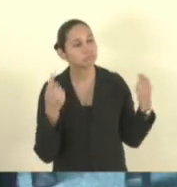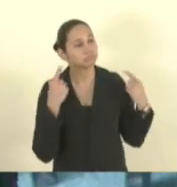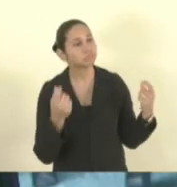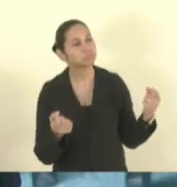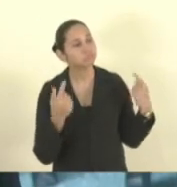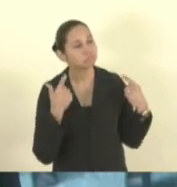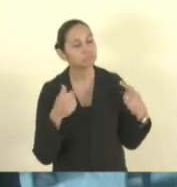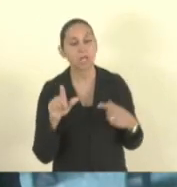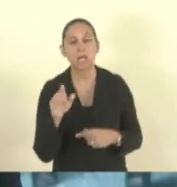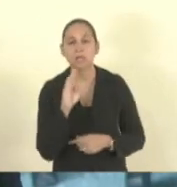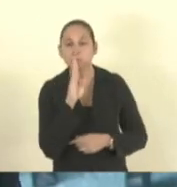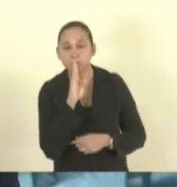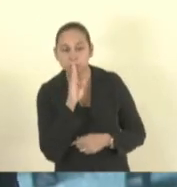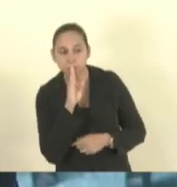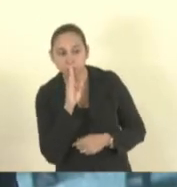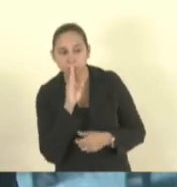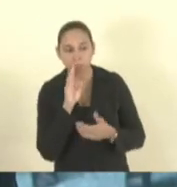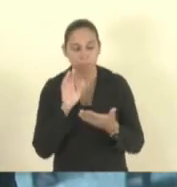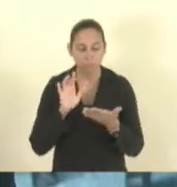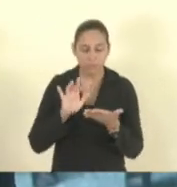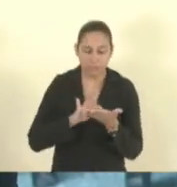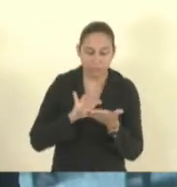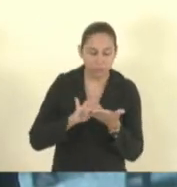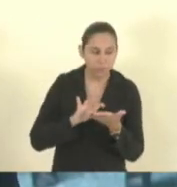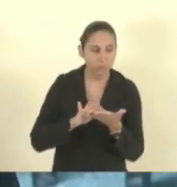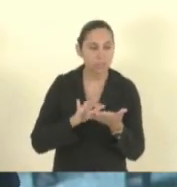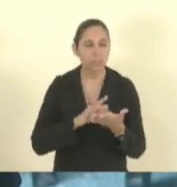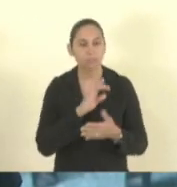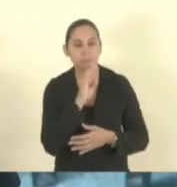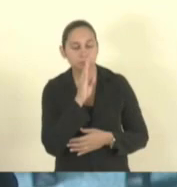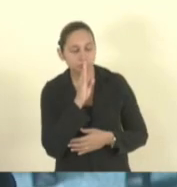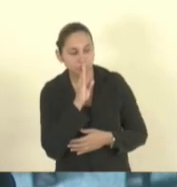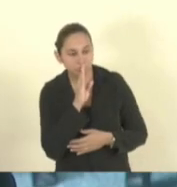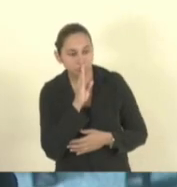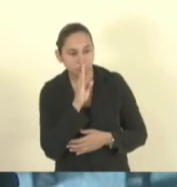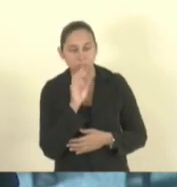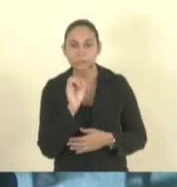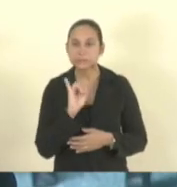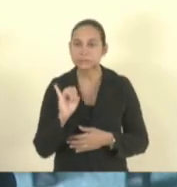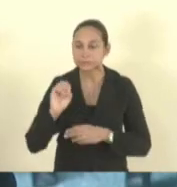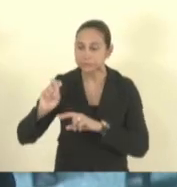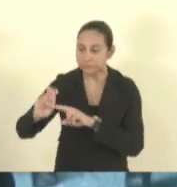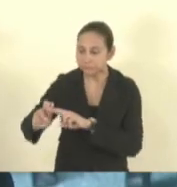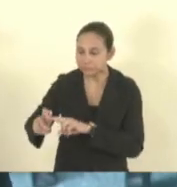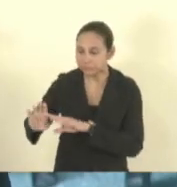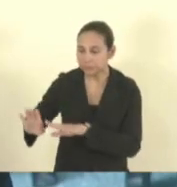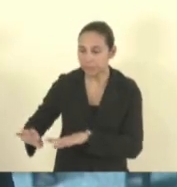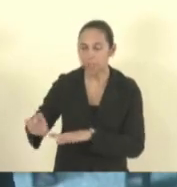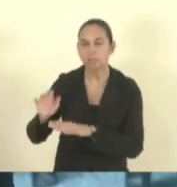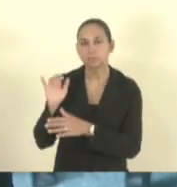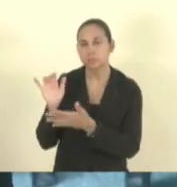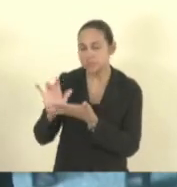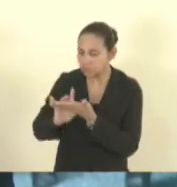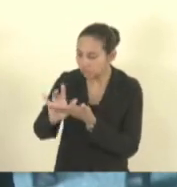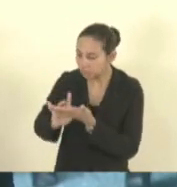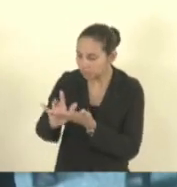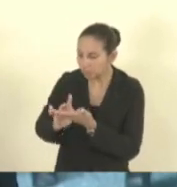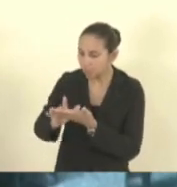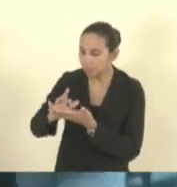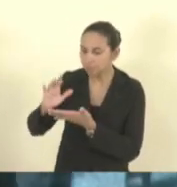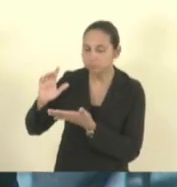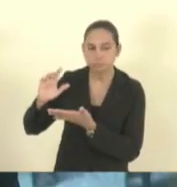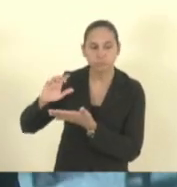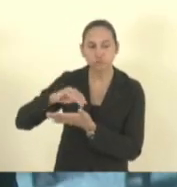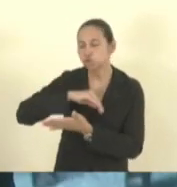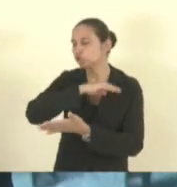está quietinho está com o celular na mão ele fica lá quietinho ele fica aqui o dia todo com o celular na mão não